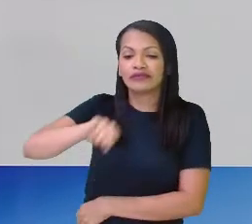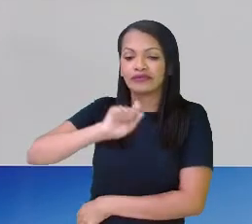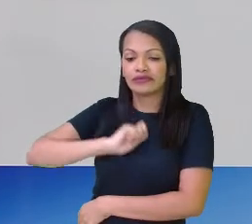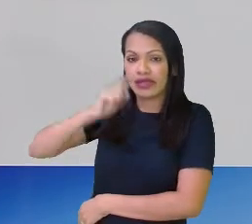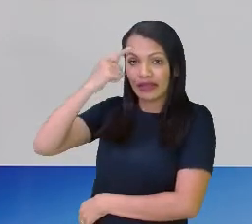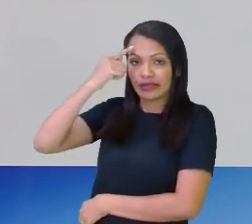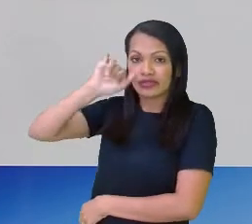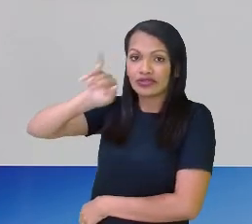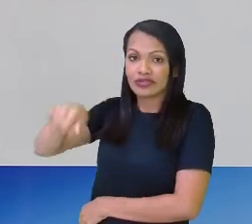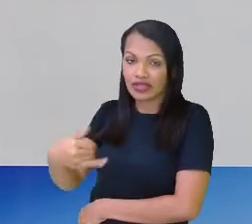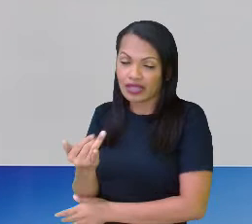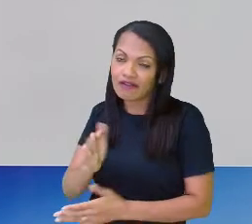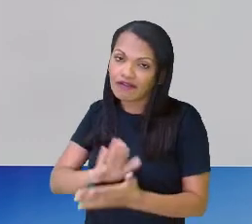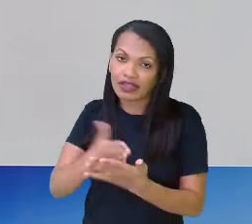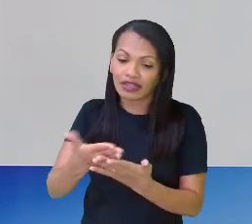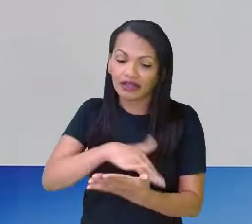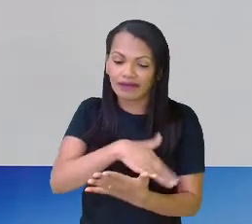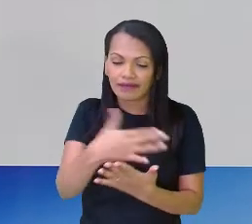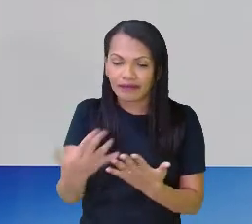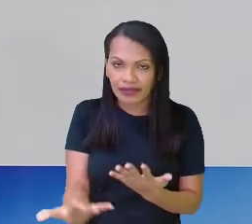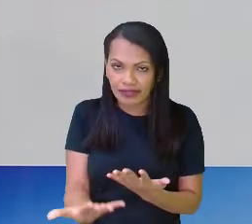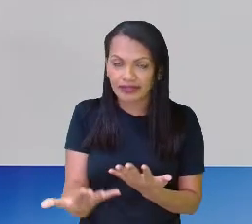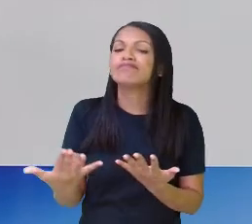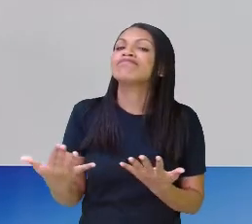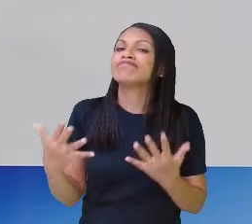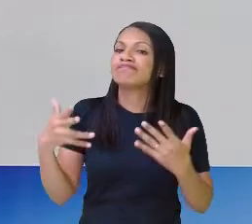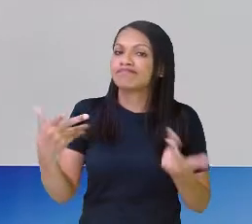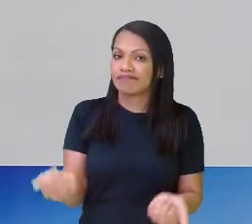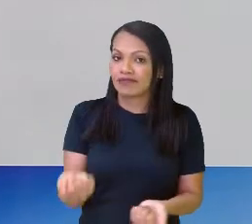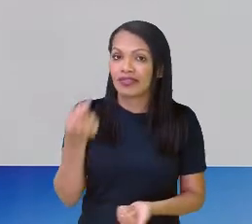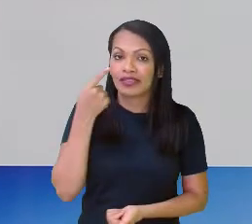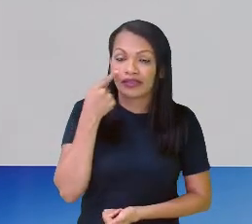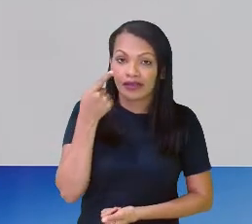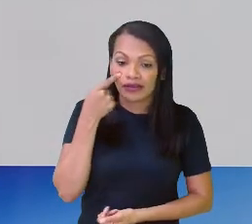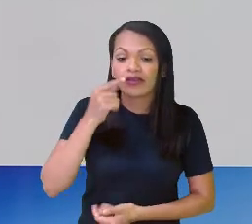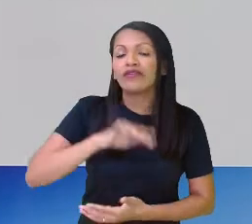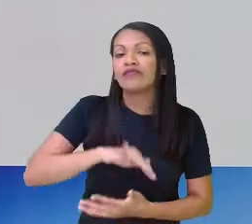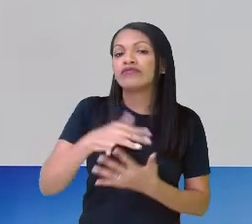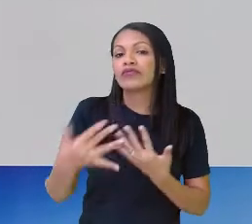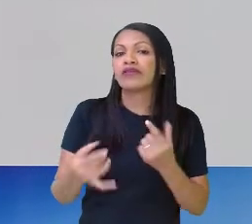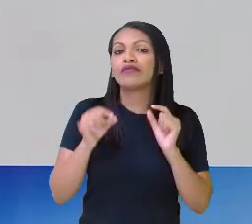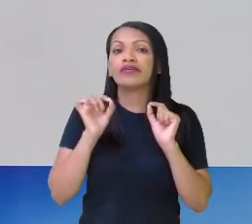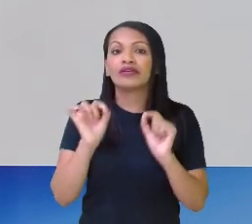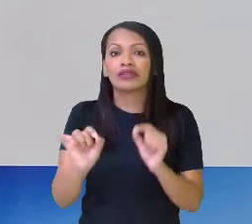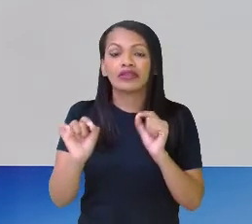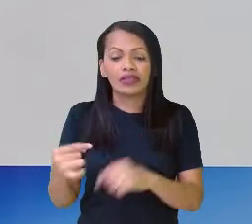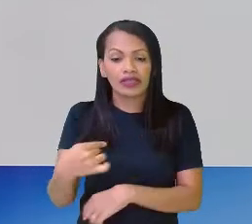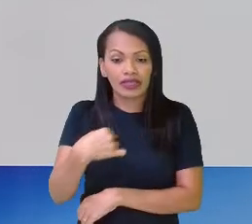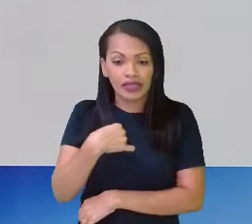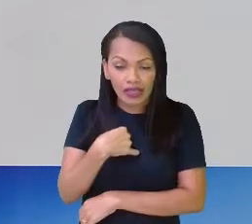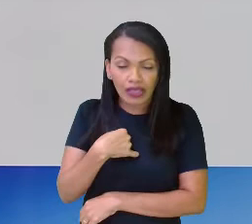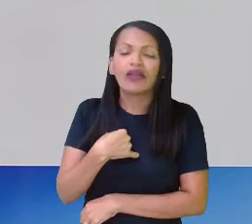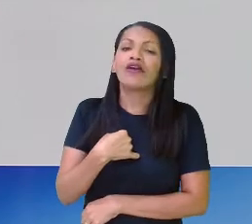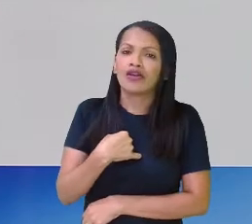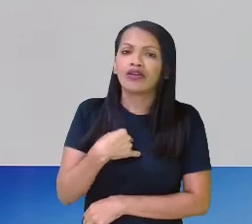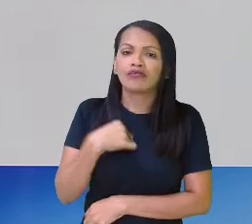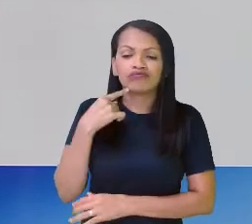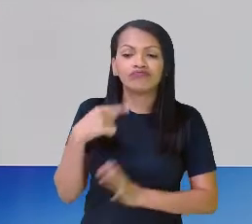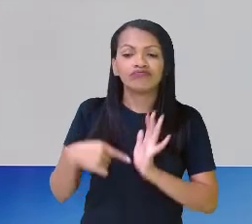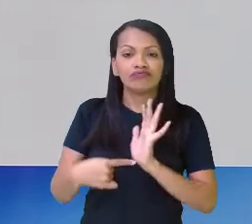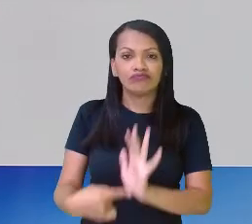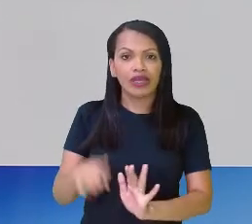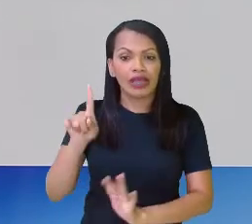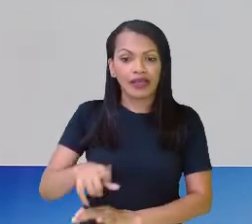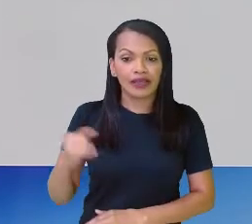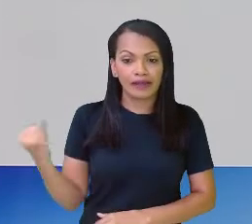fazendo o trabalho de interpretação de Libras. Trabalho esse que eu faço questão de destacar